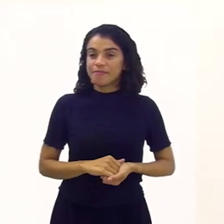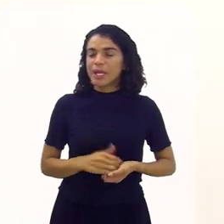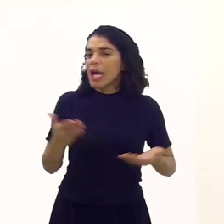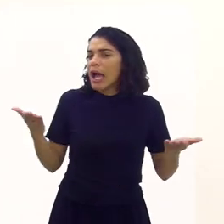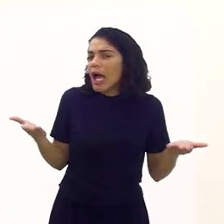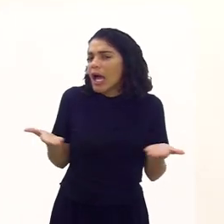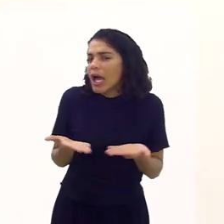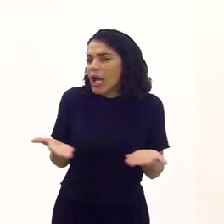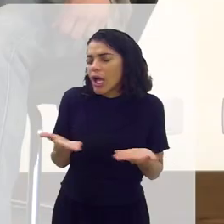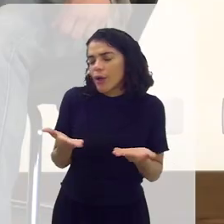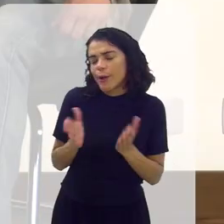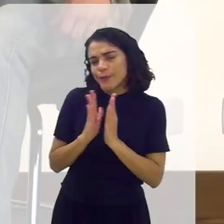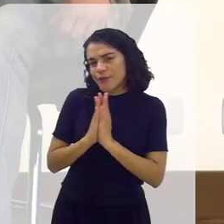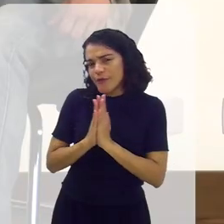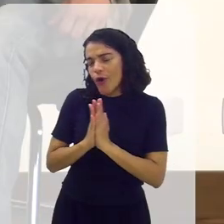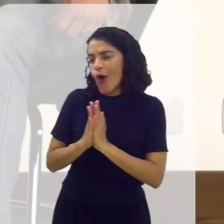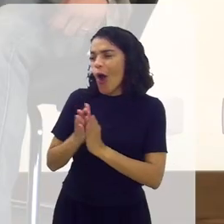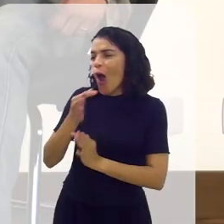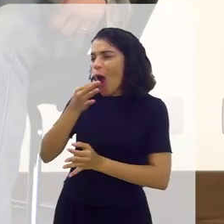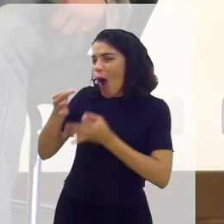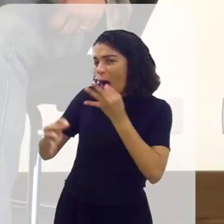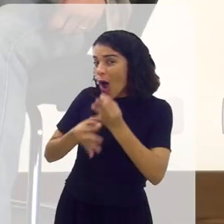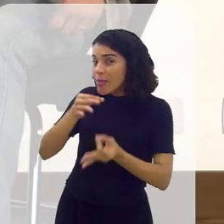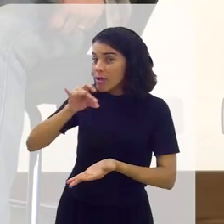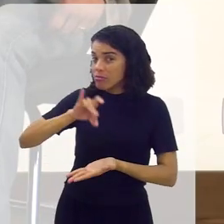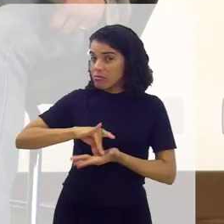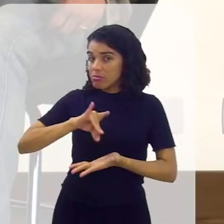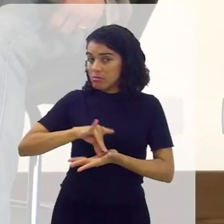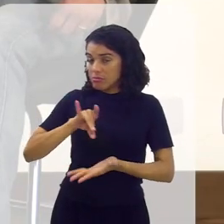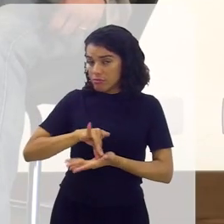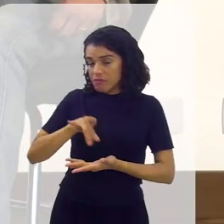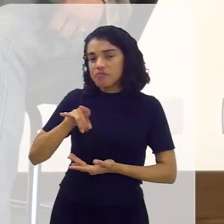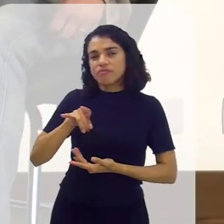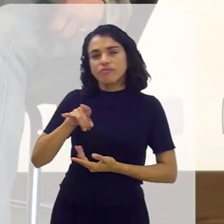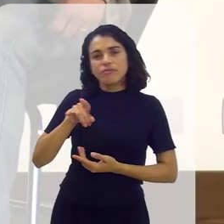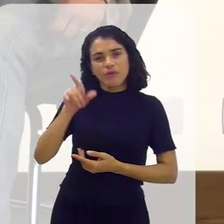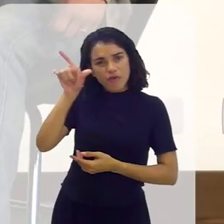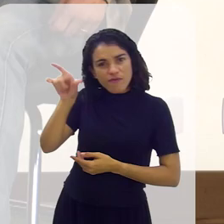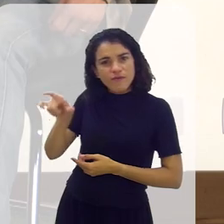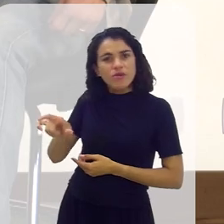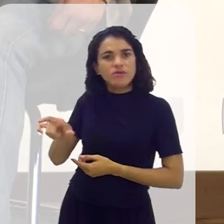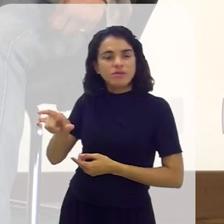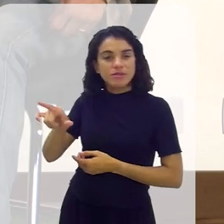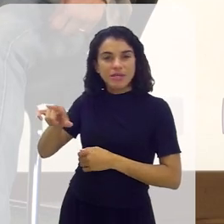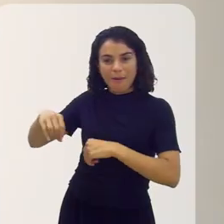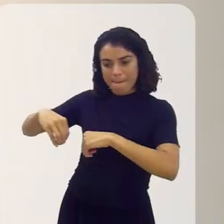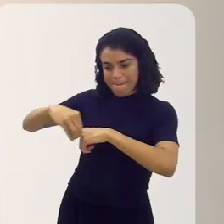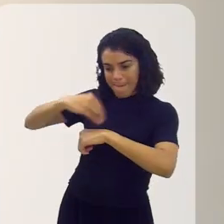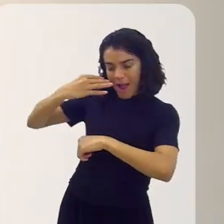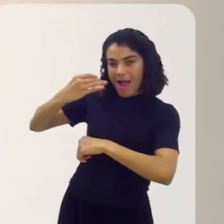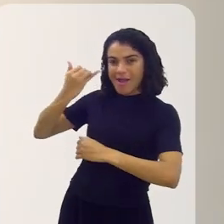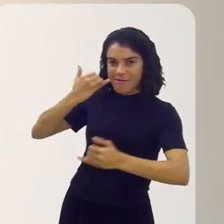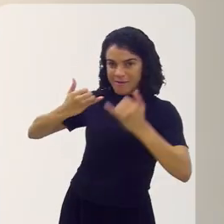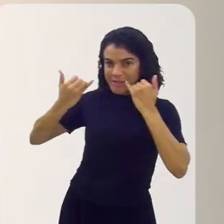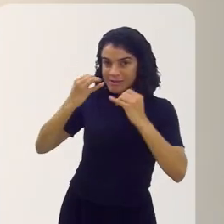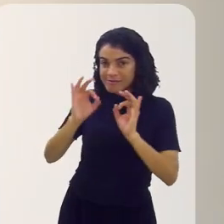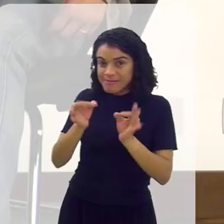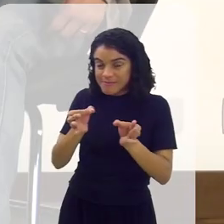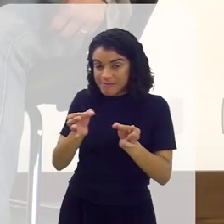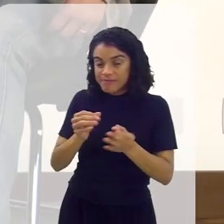Agora eu queria a tua opinião sincera. Você recebeu essa notícia? Recebi.